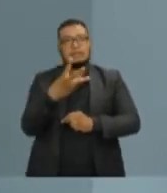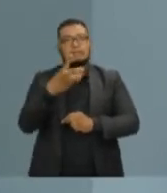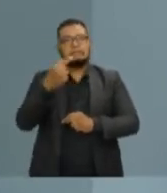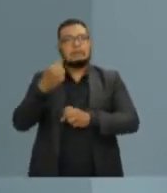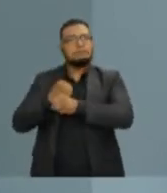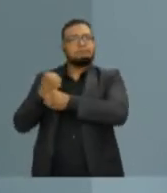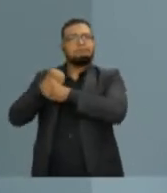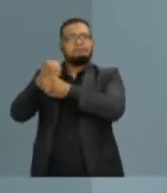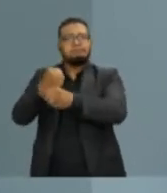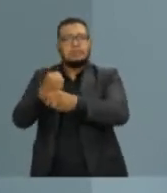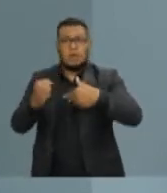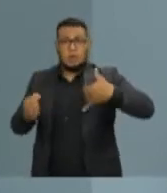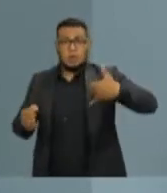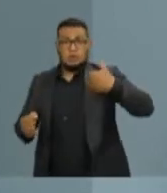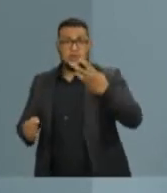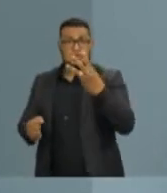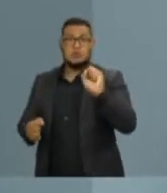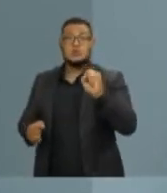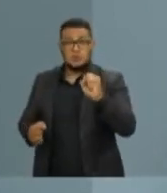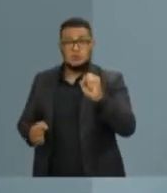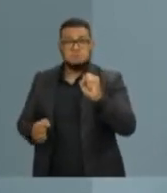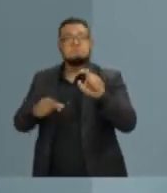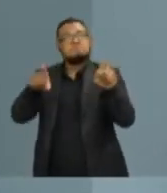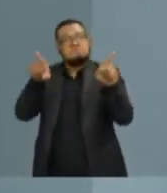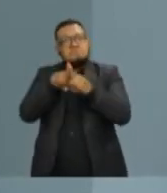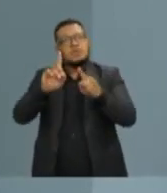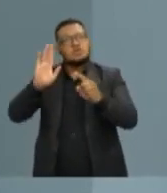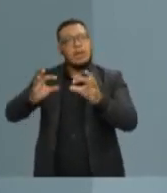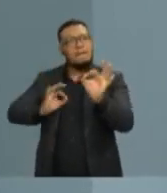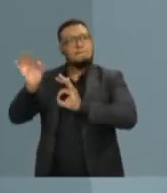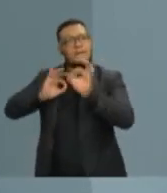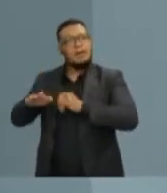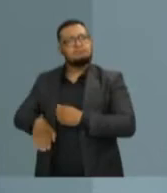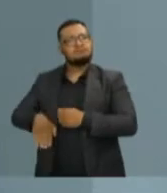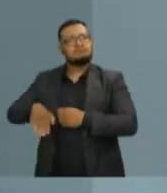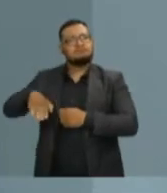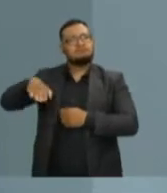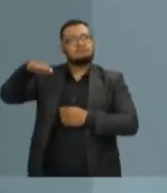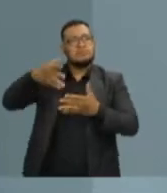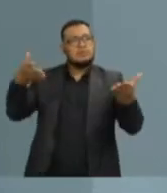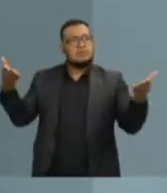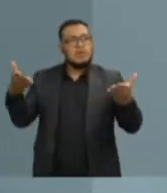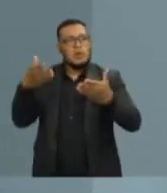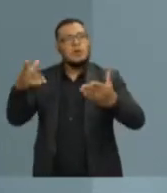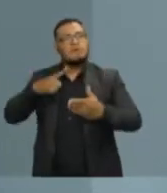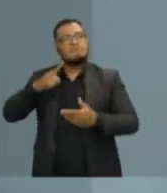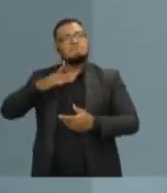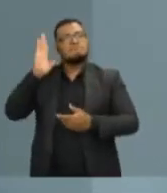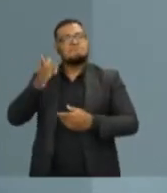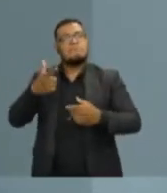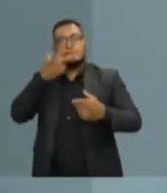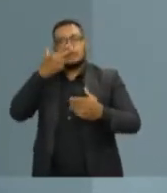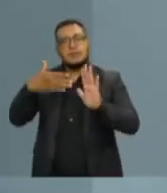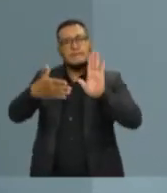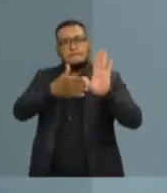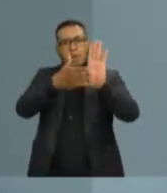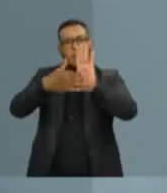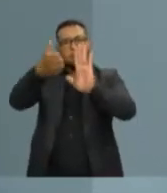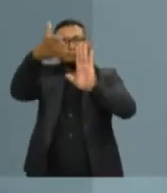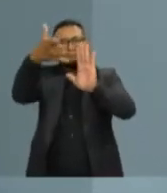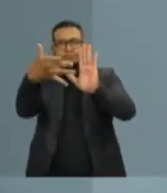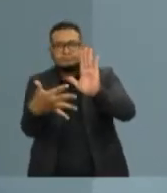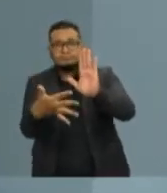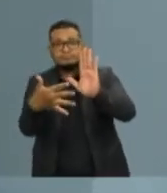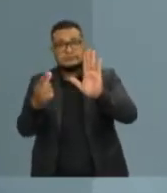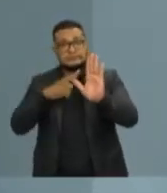Eu tenho 38 anos de idade, me preparei. Estou nesse momento de forma humilde e singela, colocando as nossas propostas. Nós vamos ter